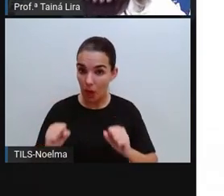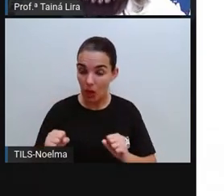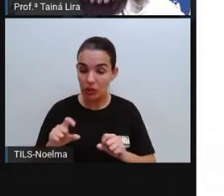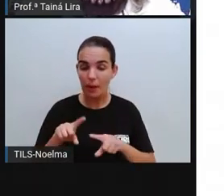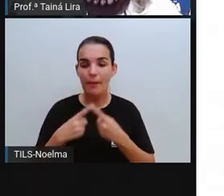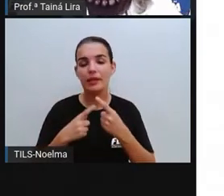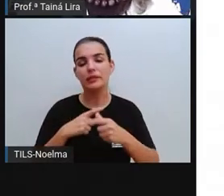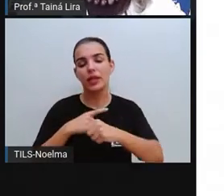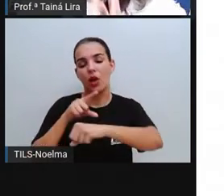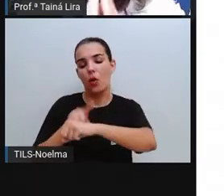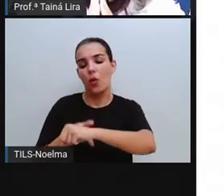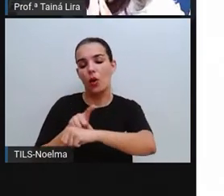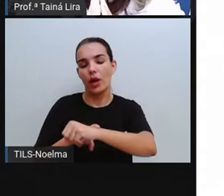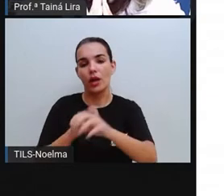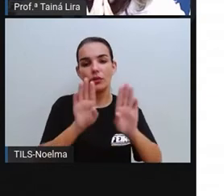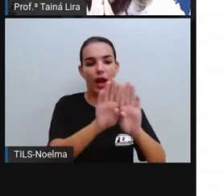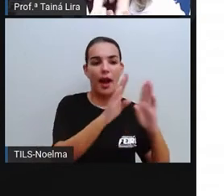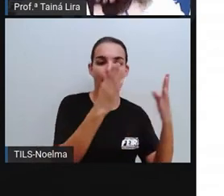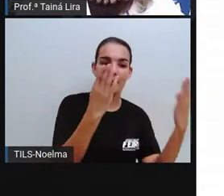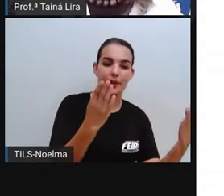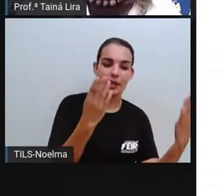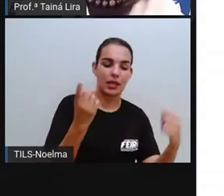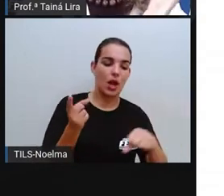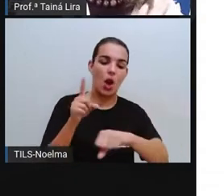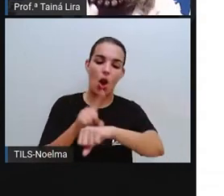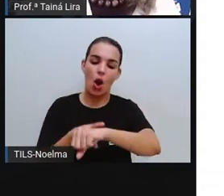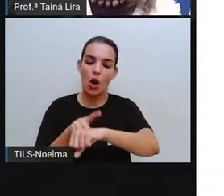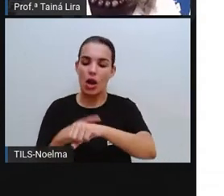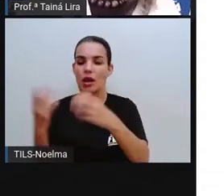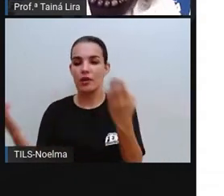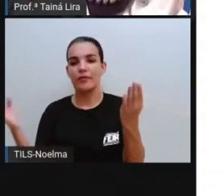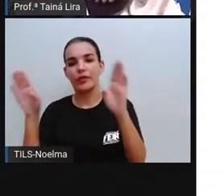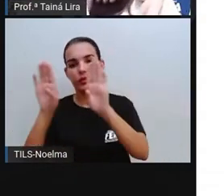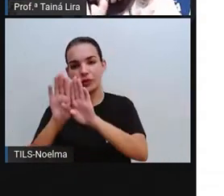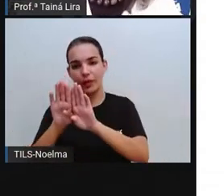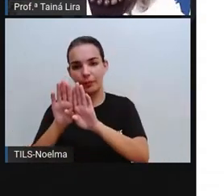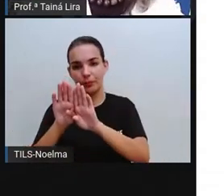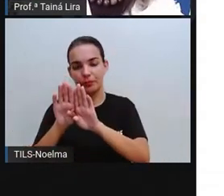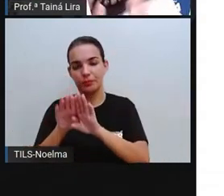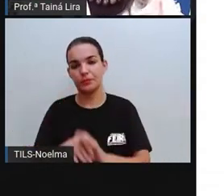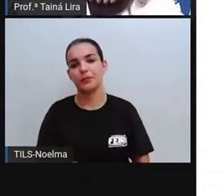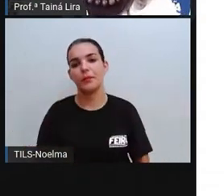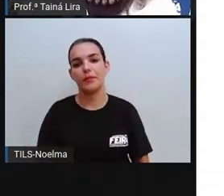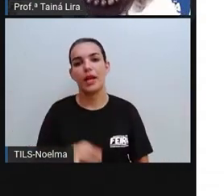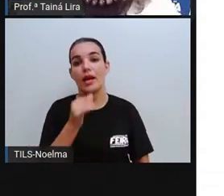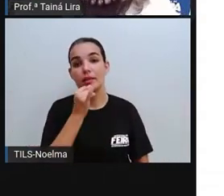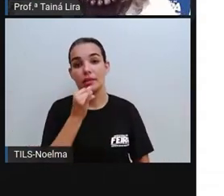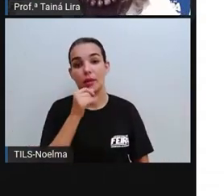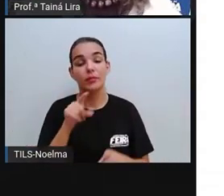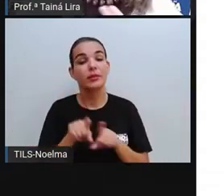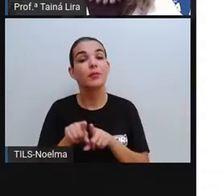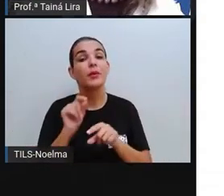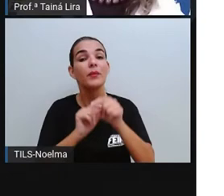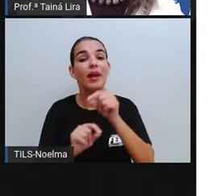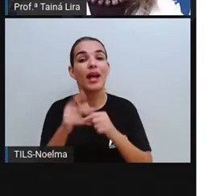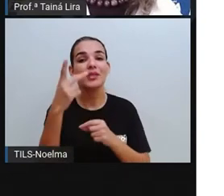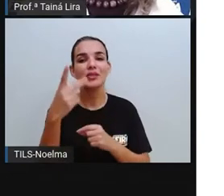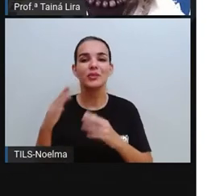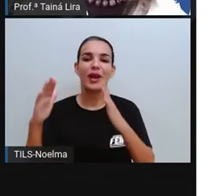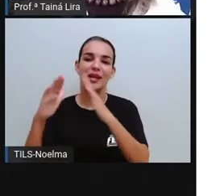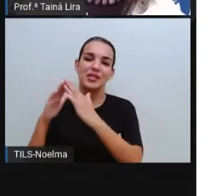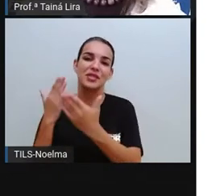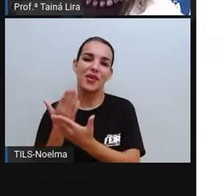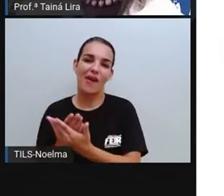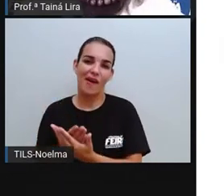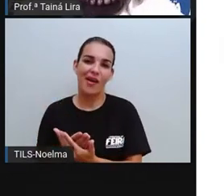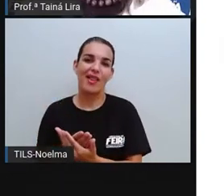que tem ali horário de funcionamento. Um outro exemplo aí é a própria escola que vocês estudam.